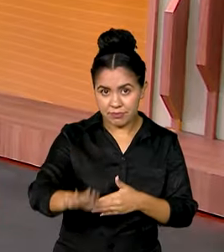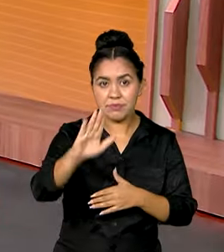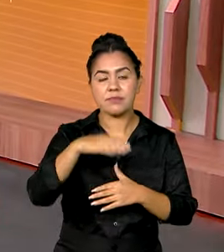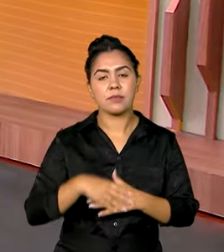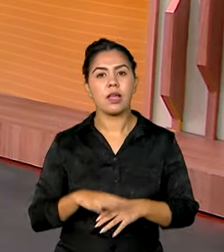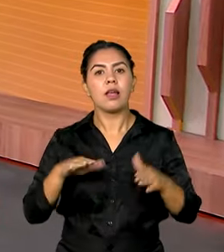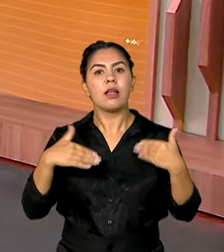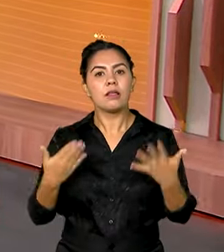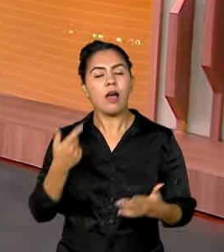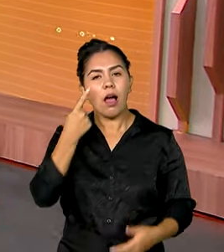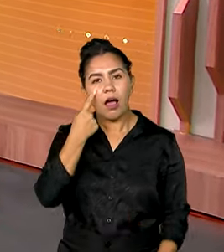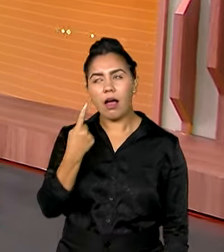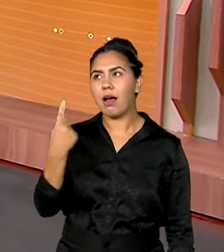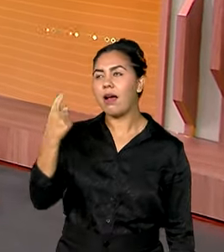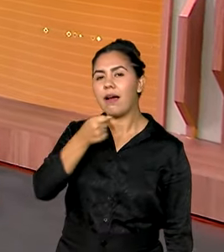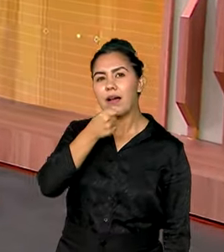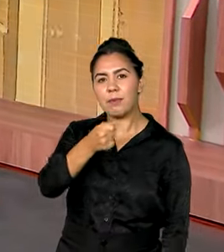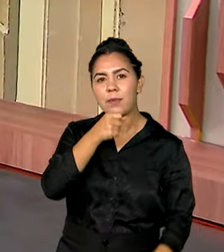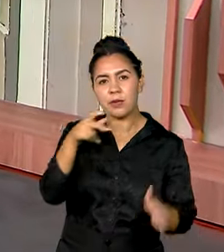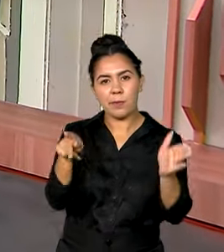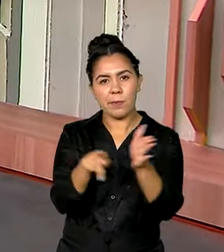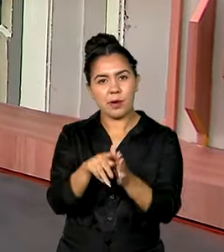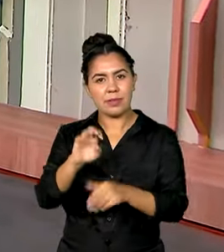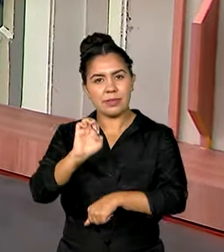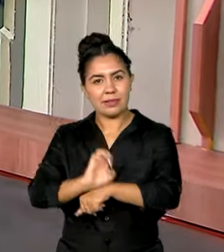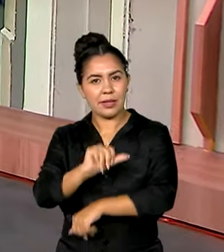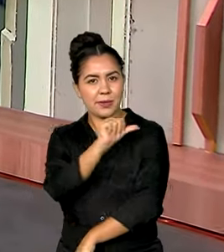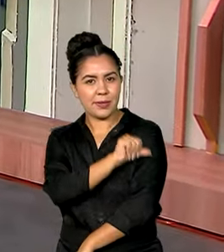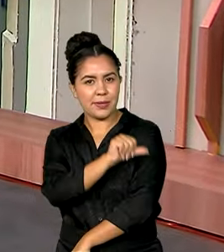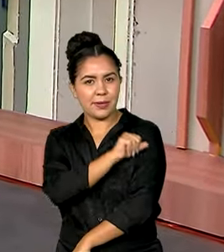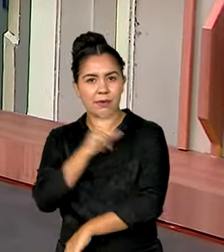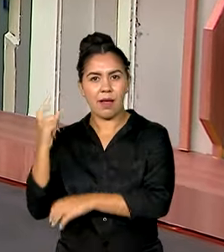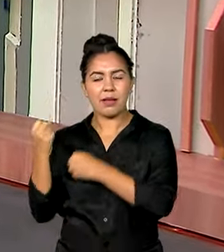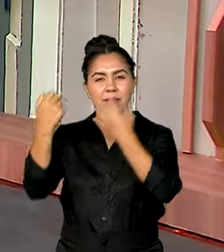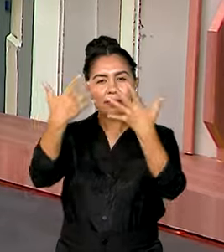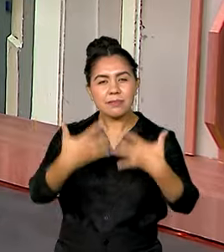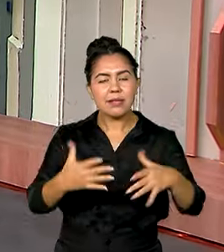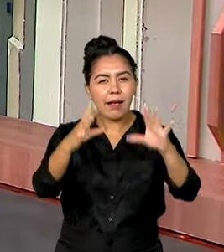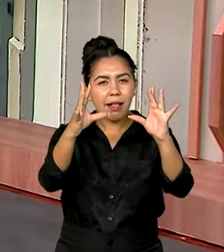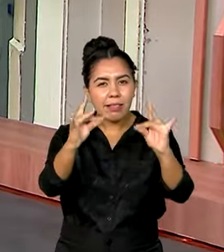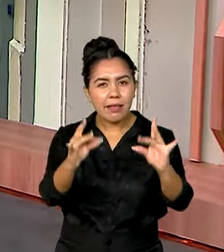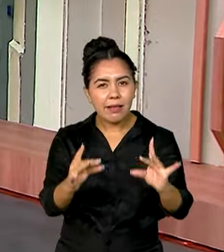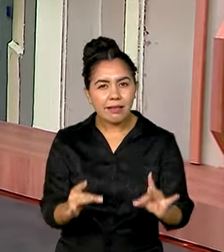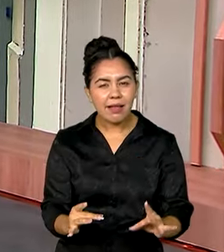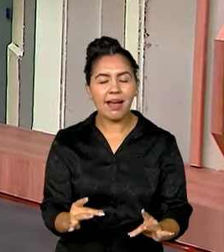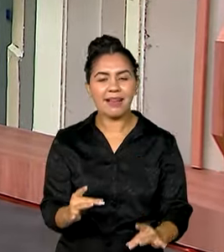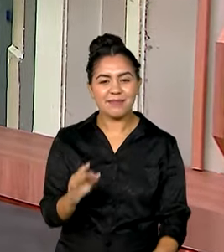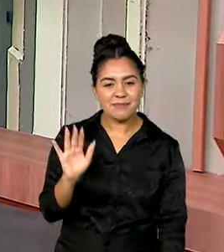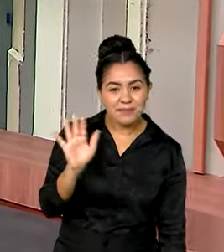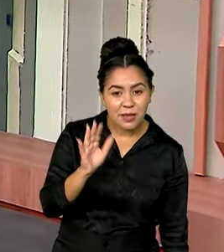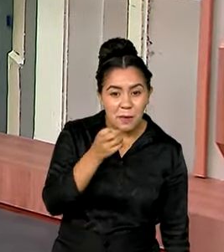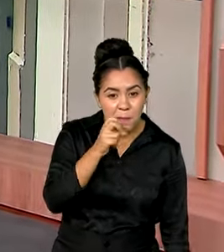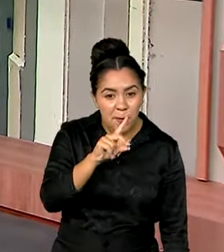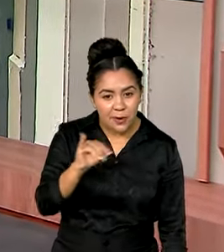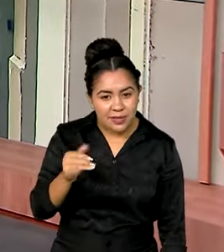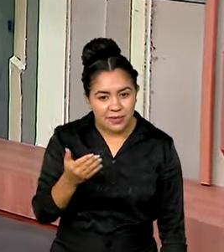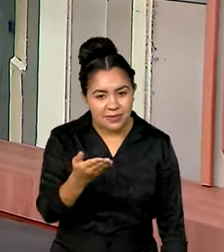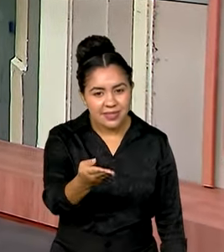Vamos então ao Rio de Janeiro conversar com a repórter Cláudia Boiunga, que tem mais detalhes. Bom dia, Cláudia!